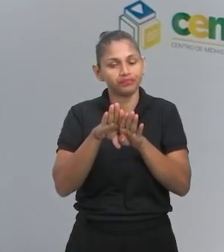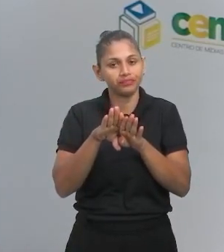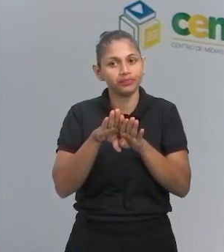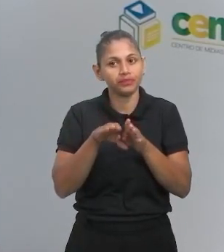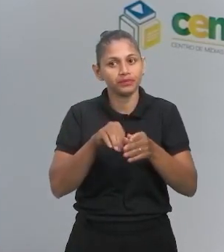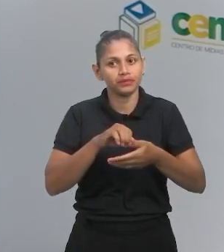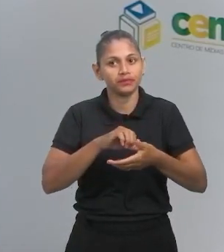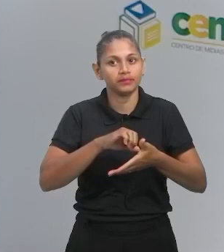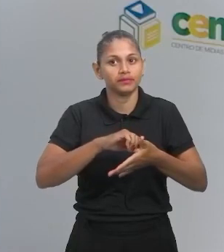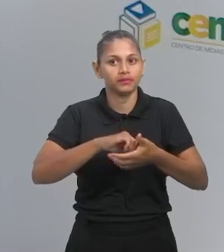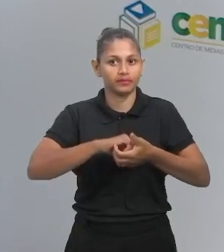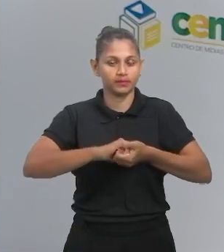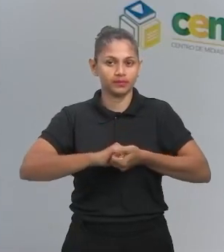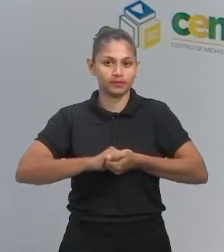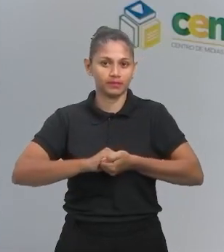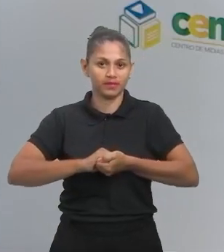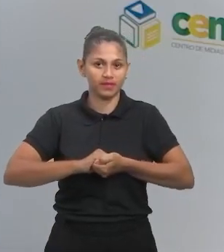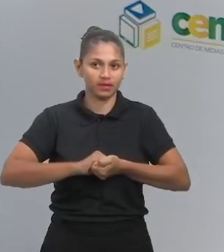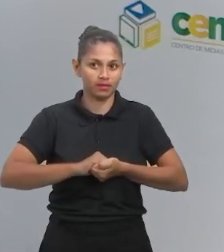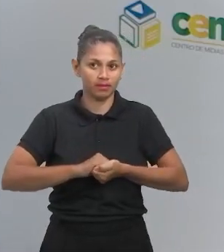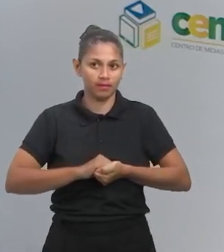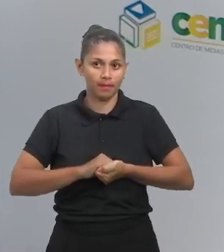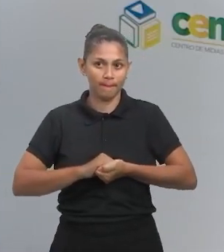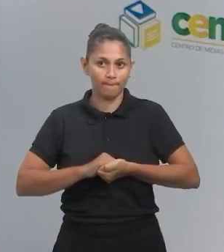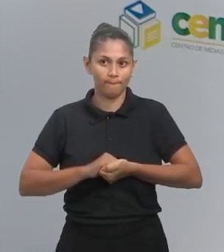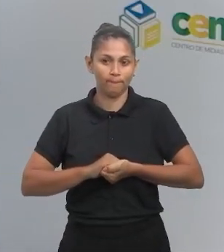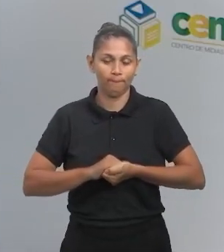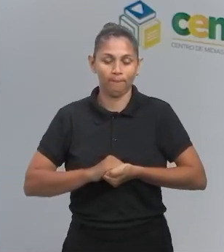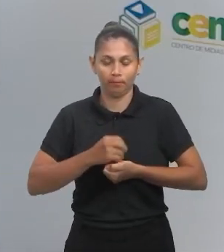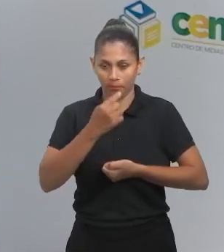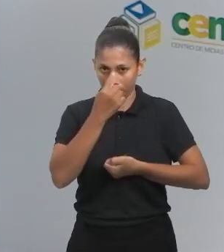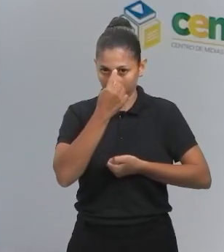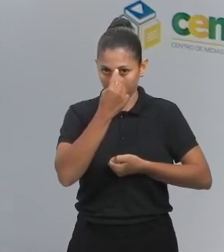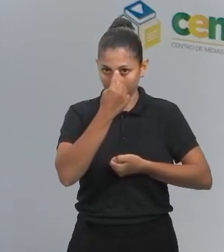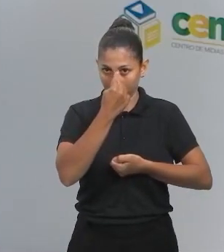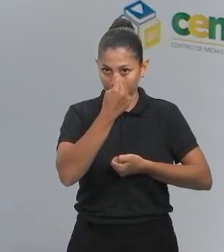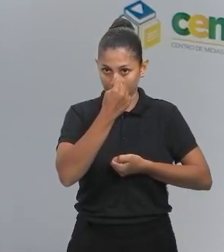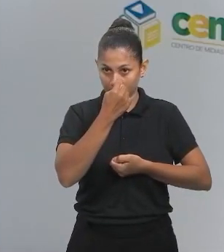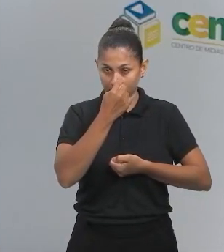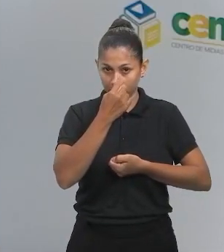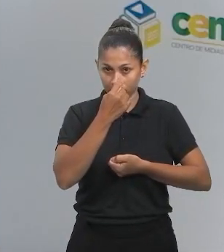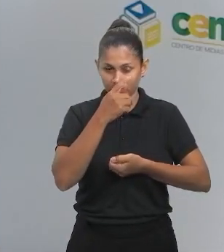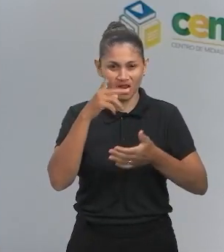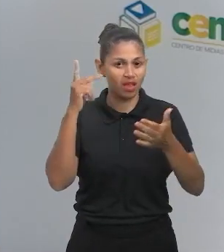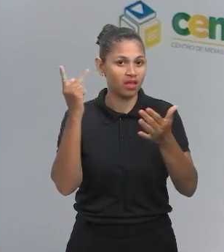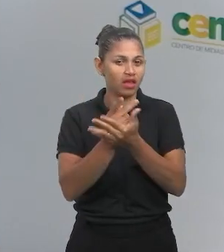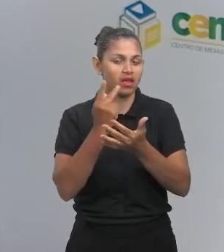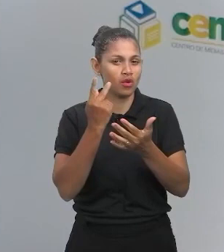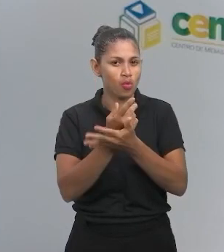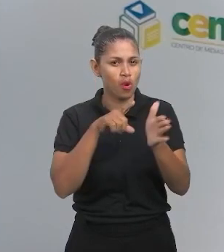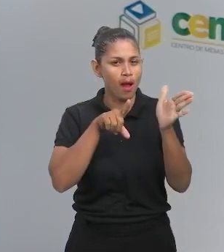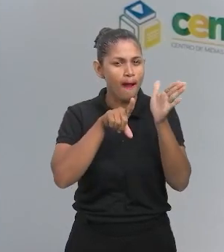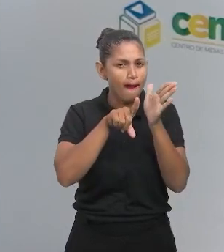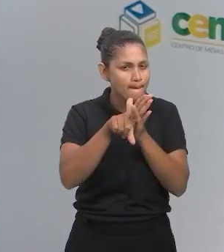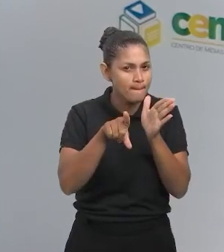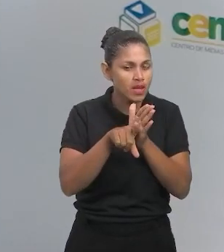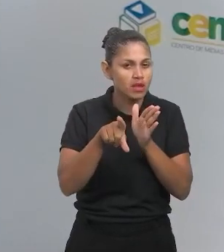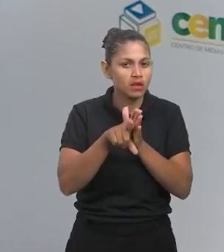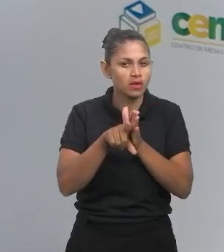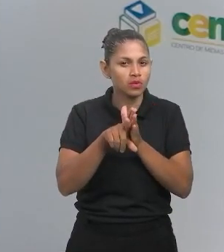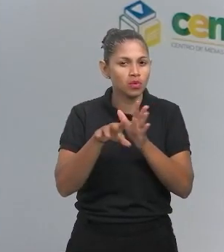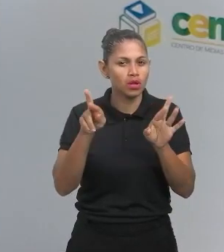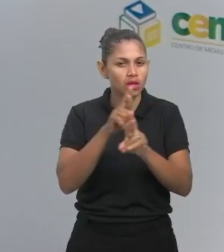né? Aí, Silas, aí não tem mais para onde. Aí, você errou a questão. Se você errou uma questão dessa, que envolve tabela e gráfico,